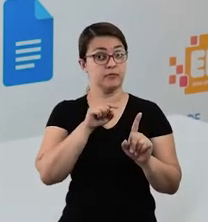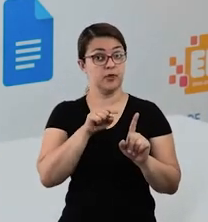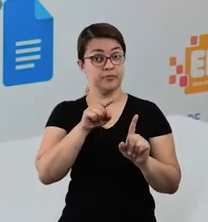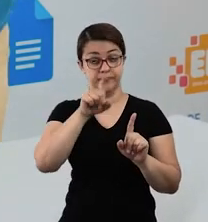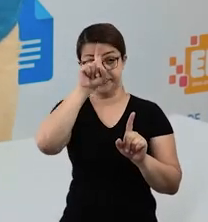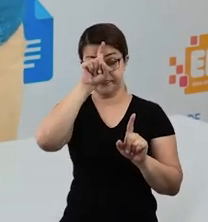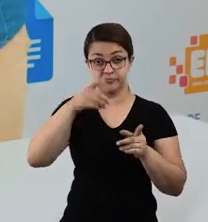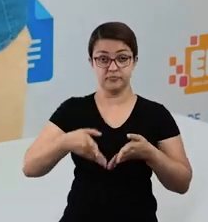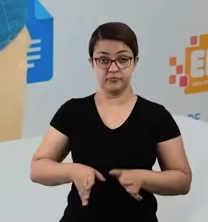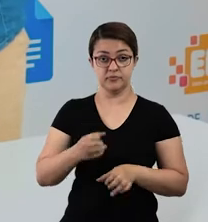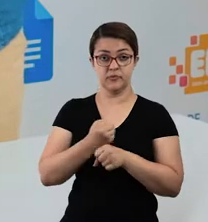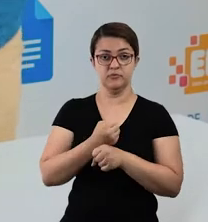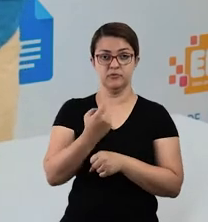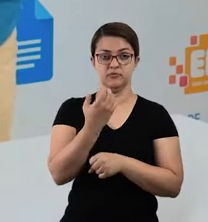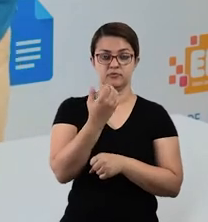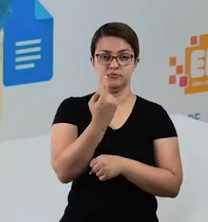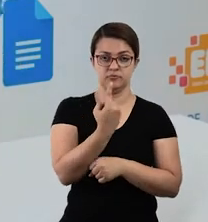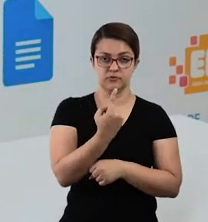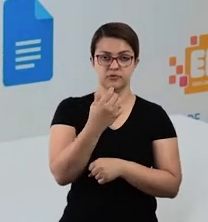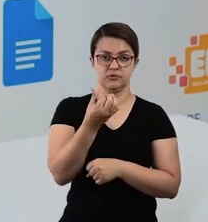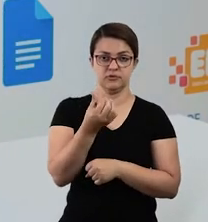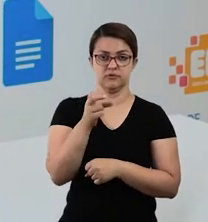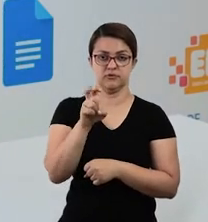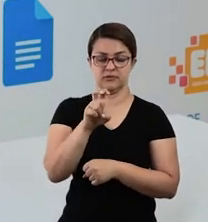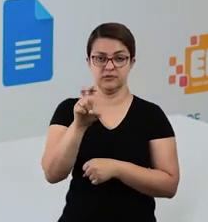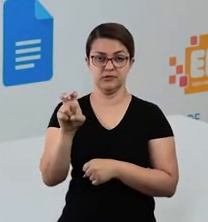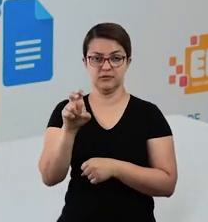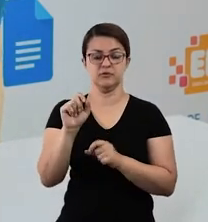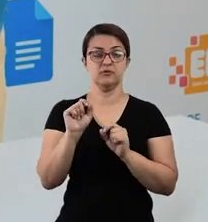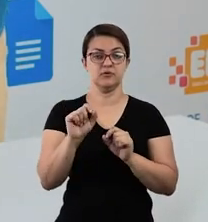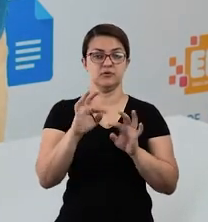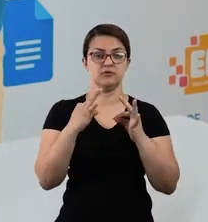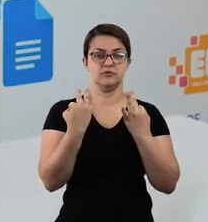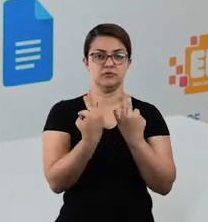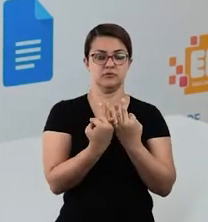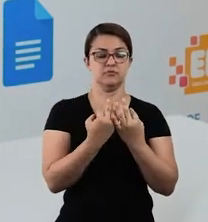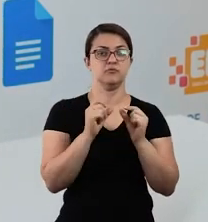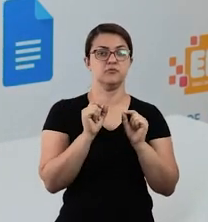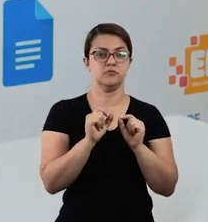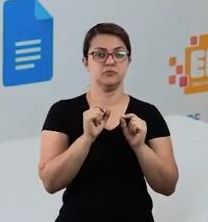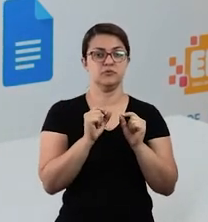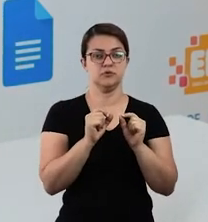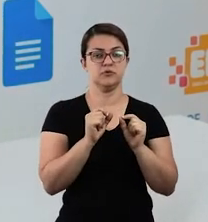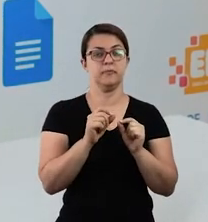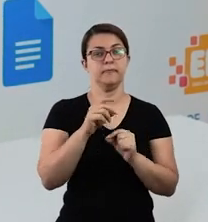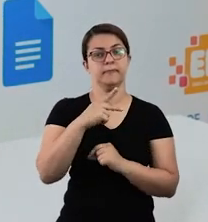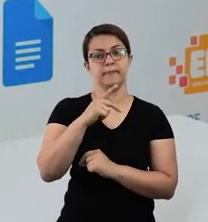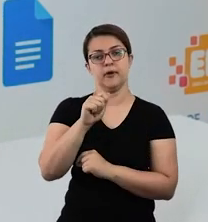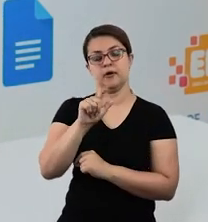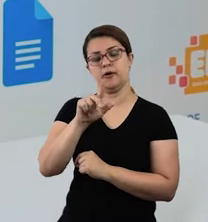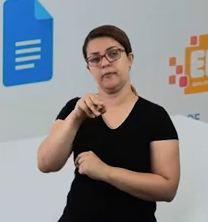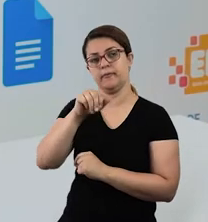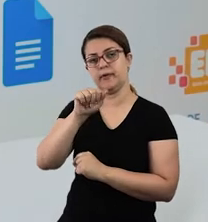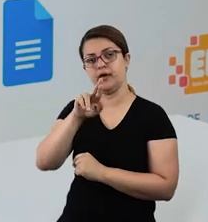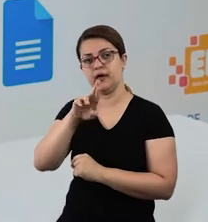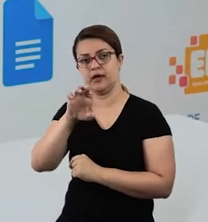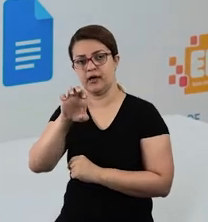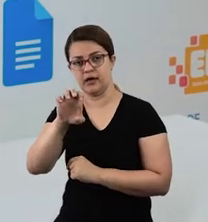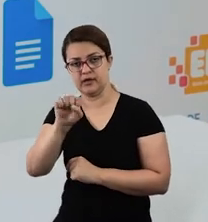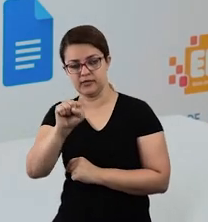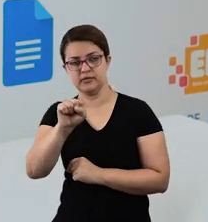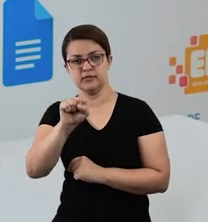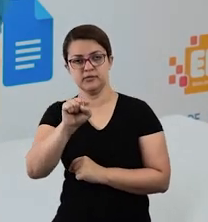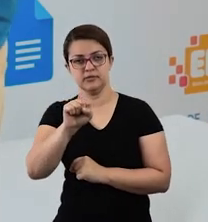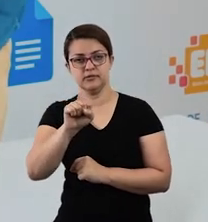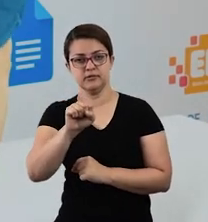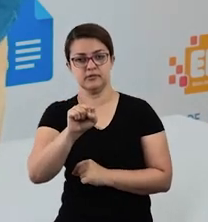nasceu em 1655, em uma das aldeias do quilombo dos Palmares. Tudo bem? Por isso que vem o nome de Zumbi